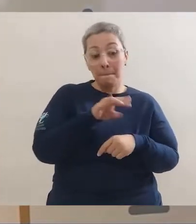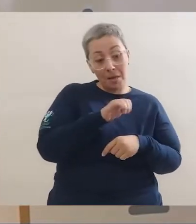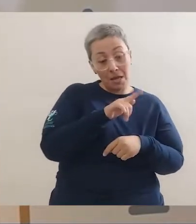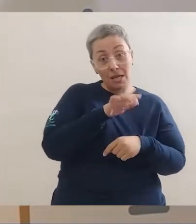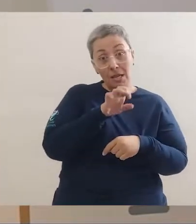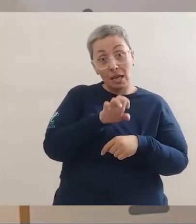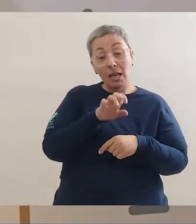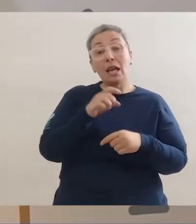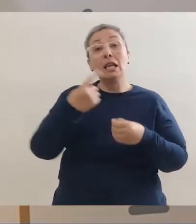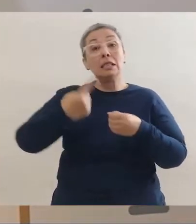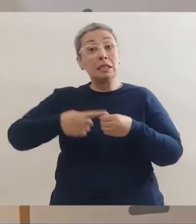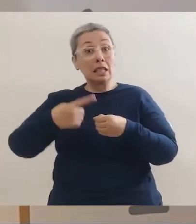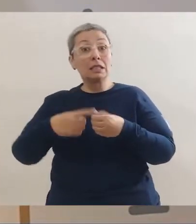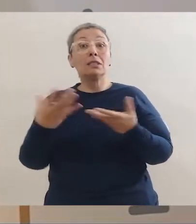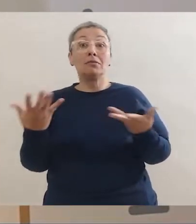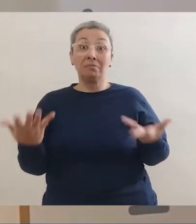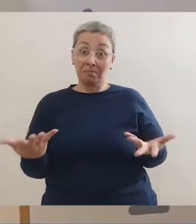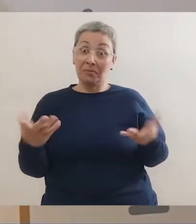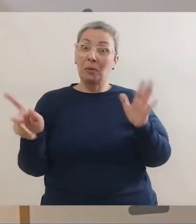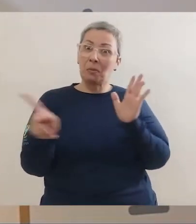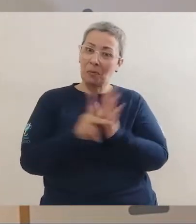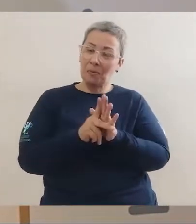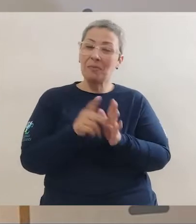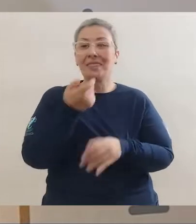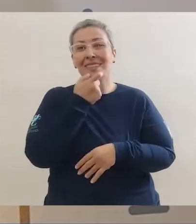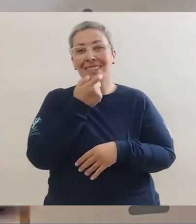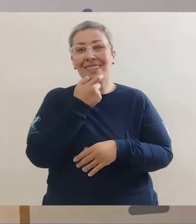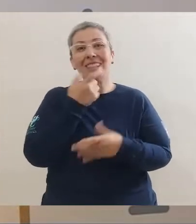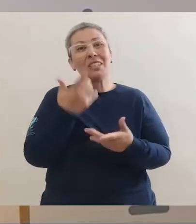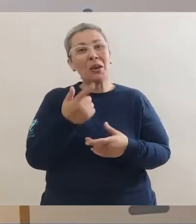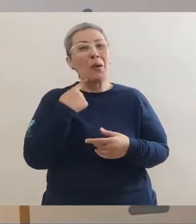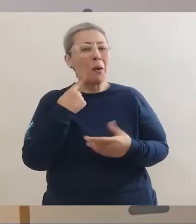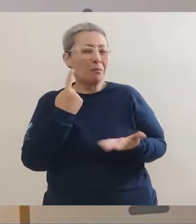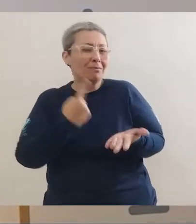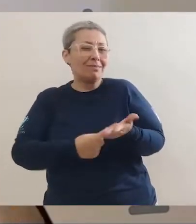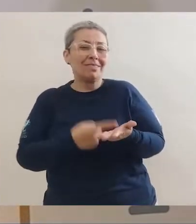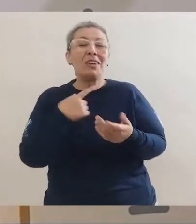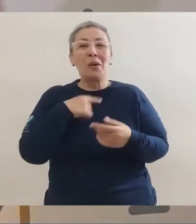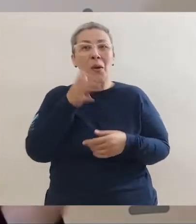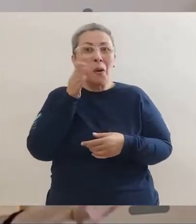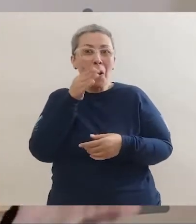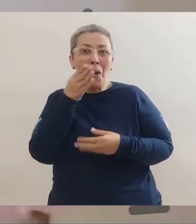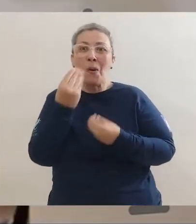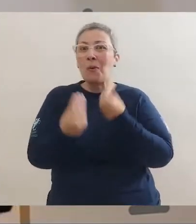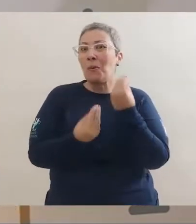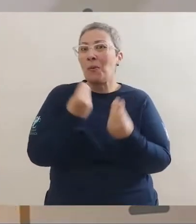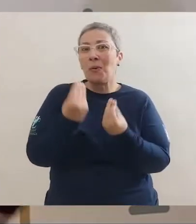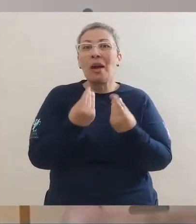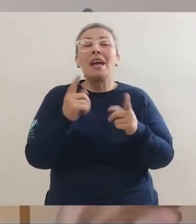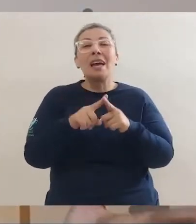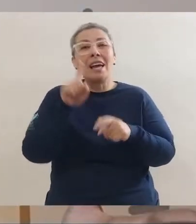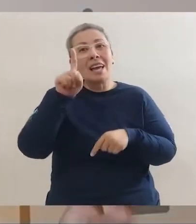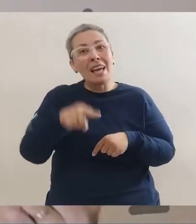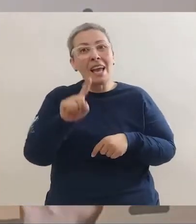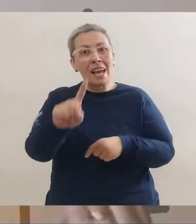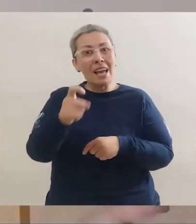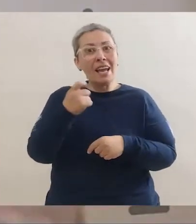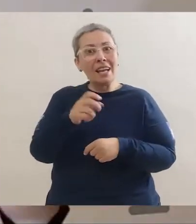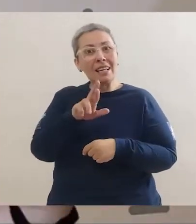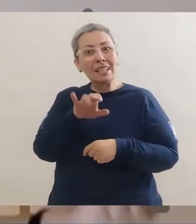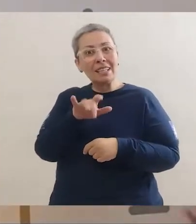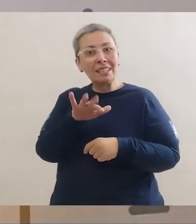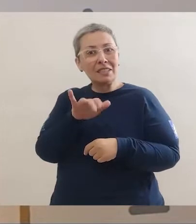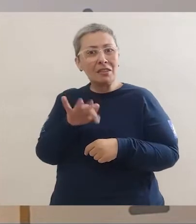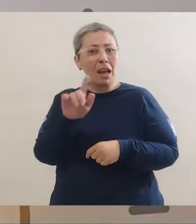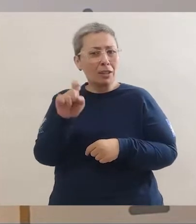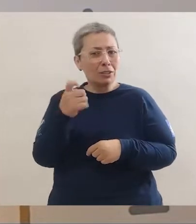Mangue, de manguezal. E Town, é cidade em inglês. Eu aposto que vocês ficaram curiosos para saber